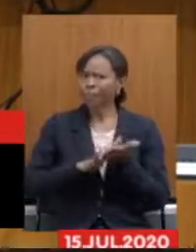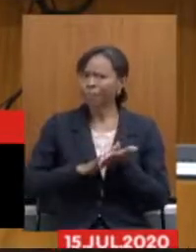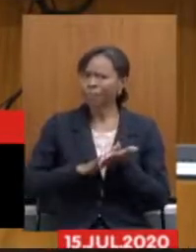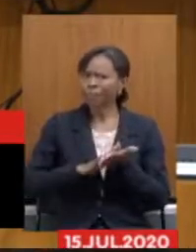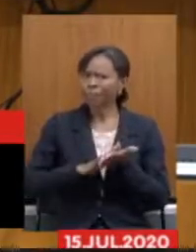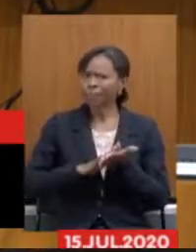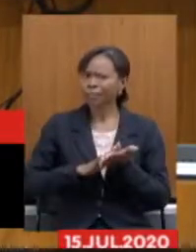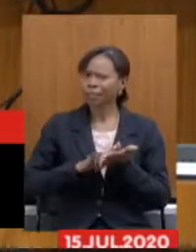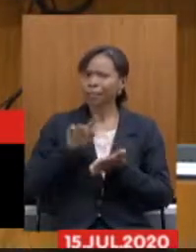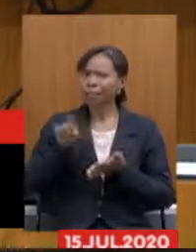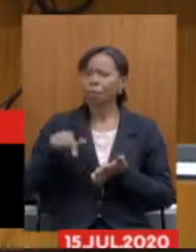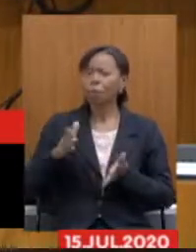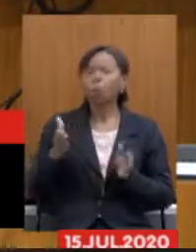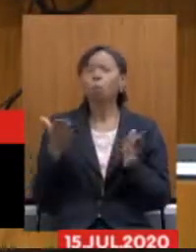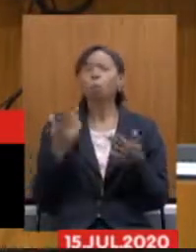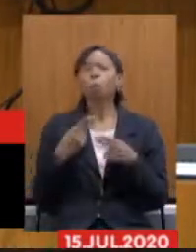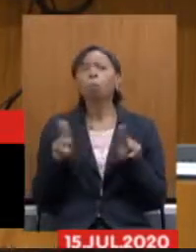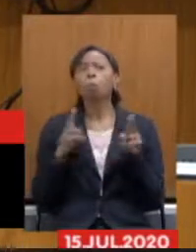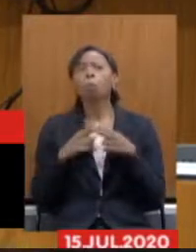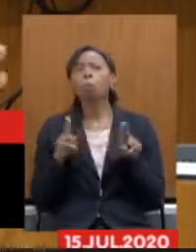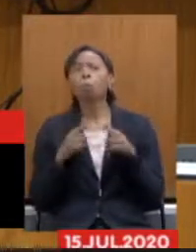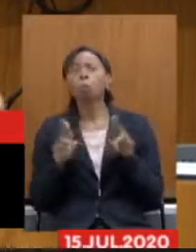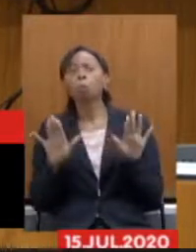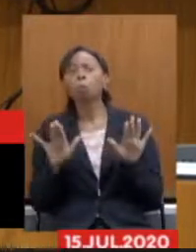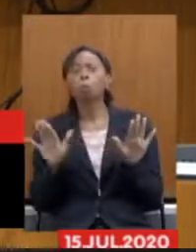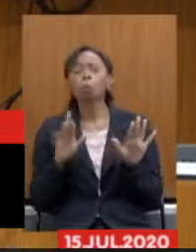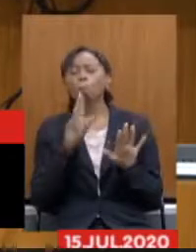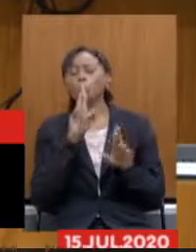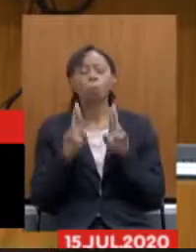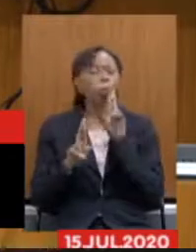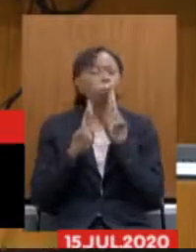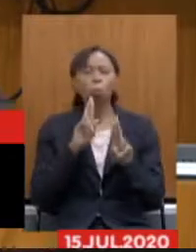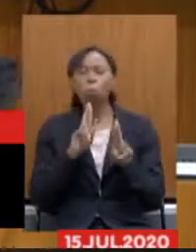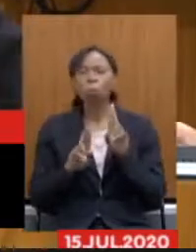das perguntas e falando sempre a mesma coisa. Típico de quem não estudou.